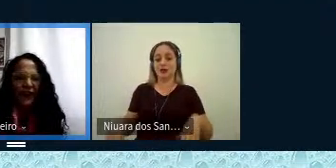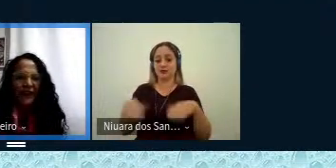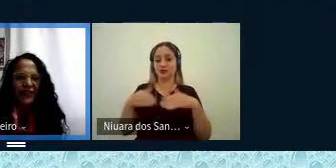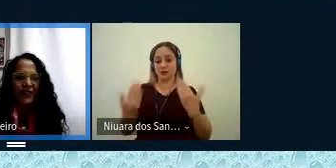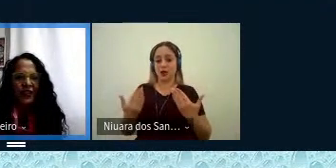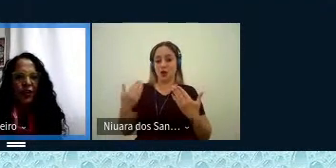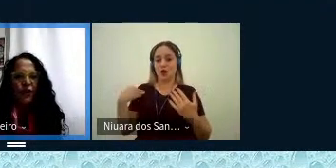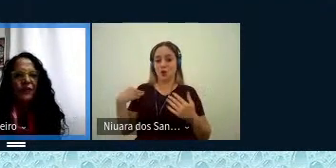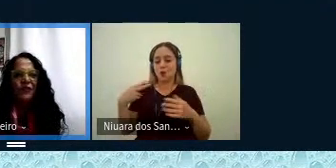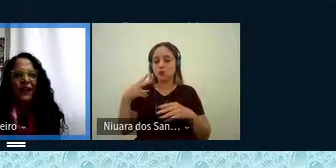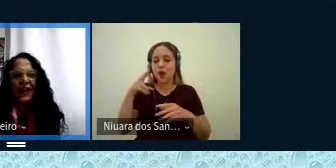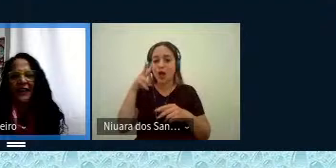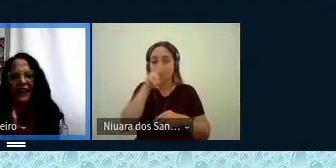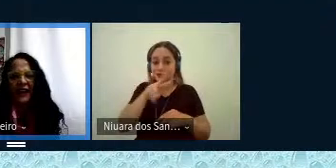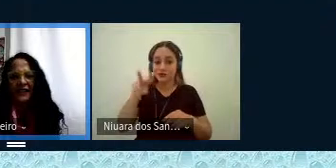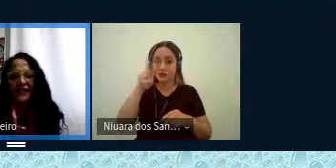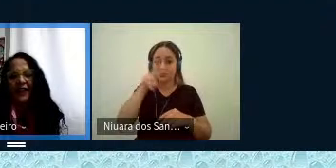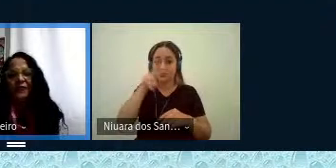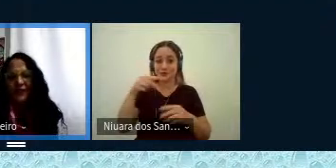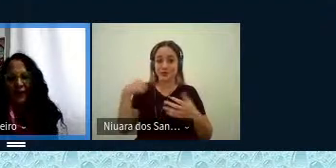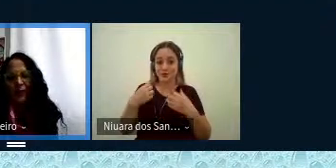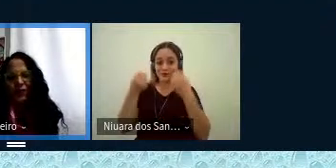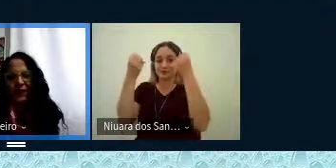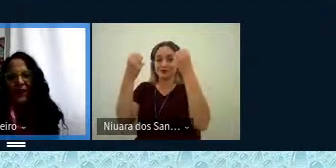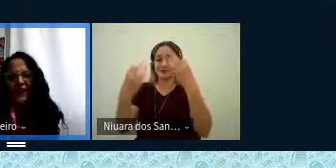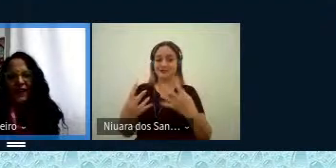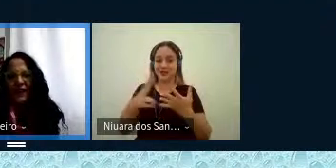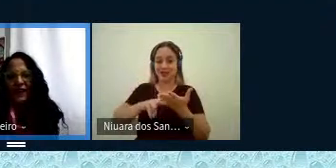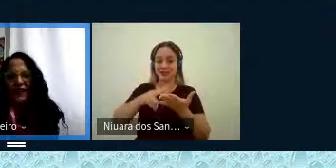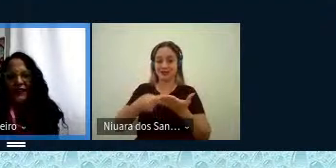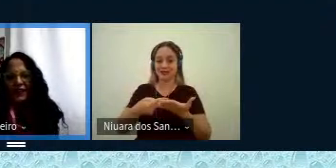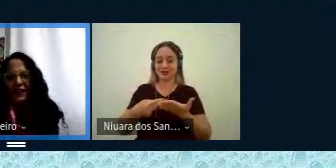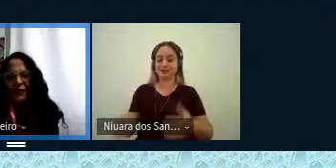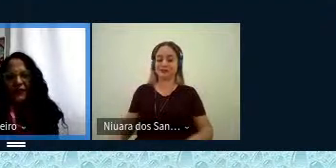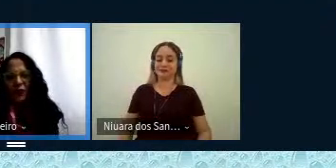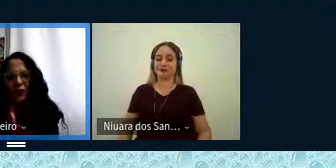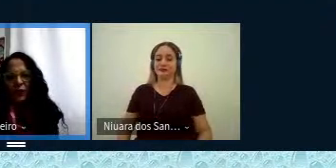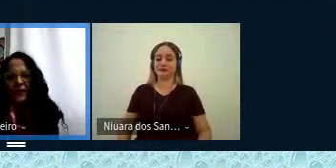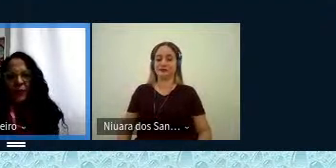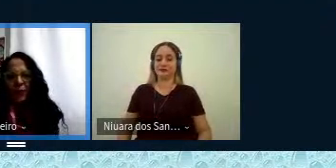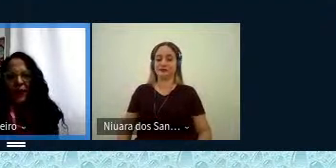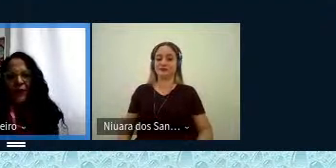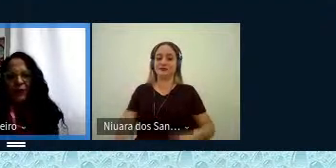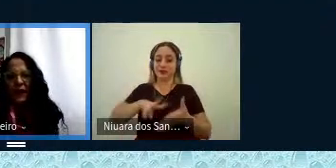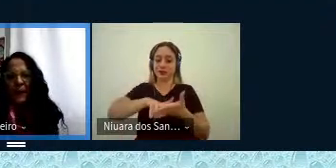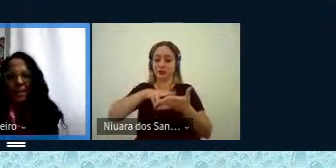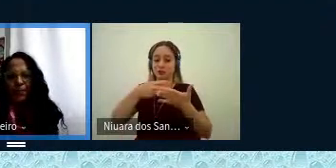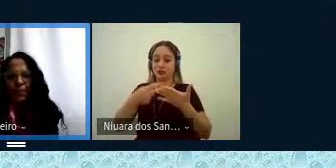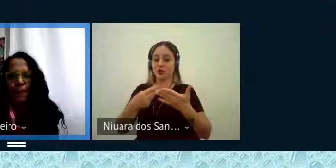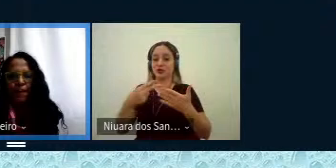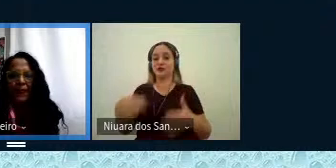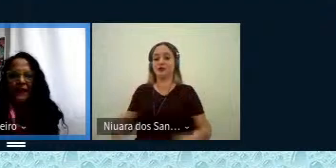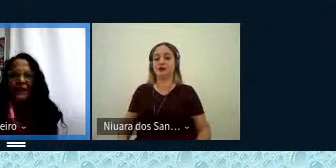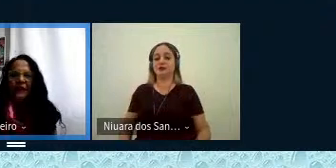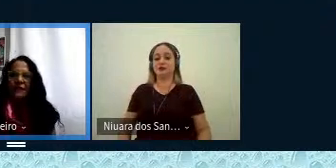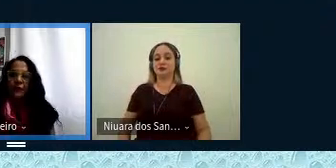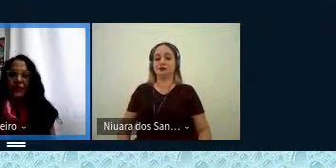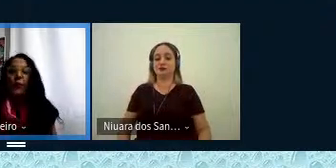é com esse viés que eu vou lhes falar da tradução, não é? Da tradução nesse plano da